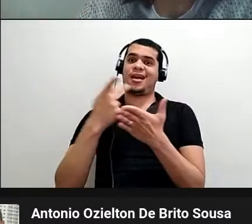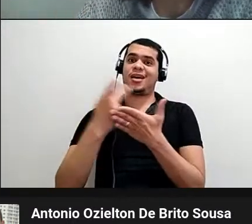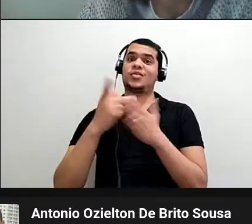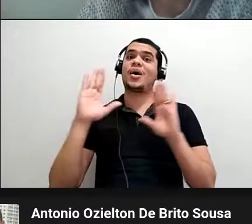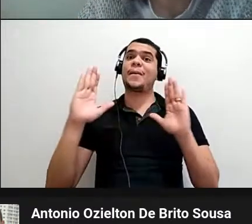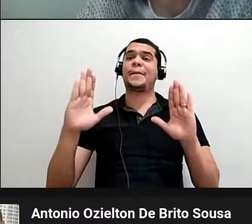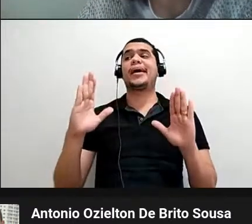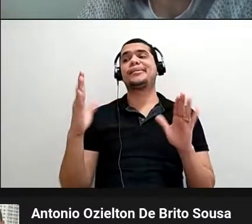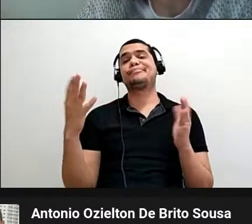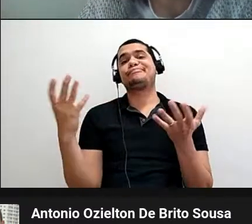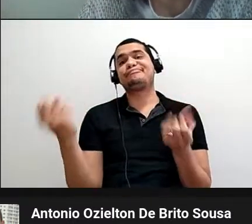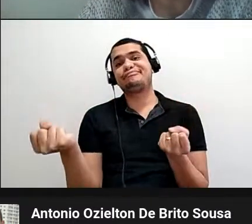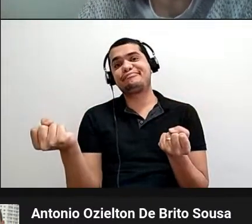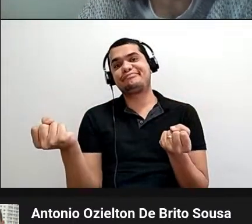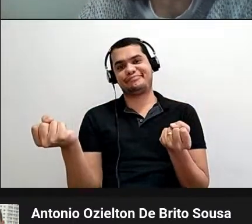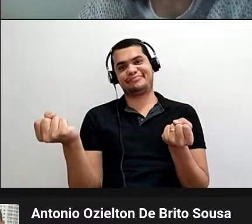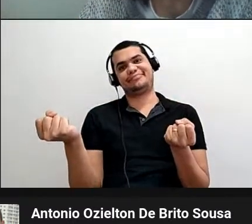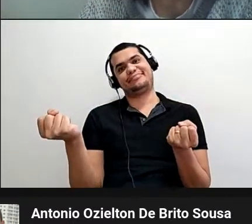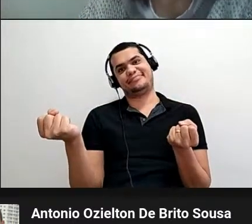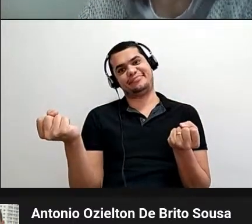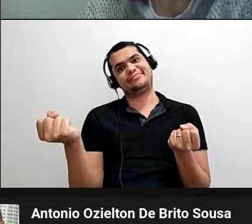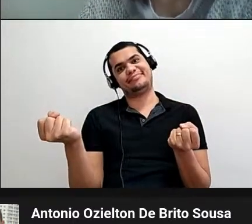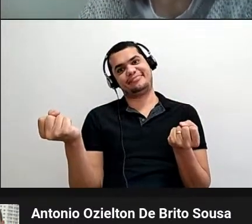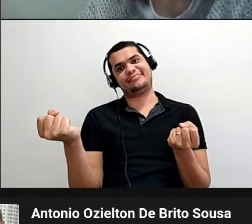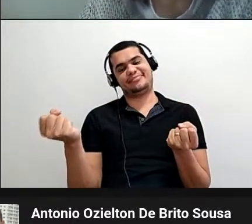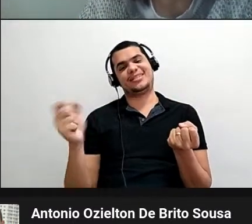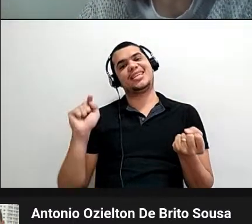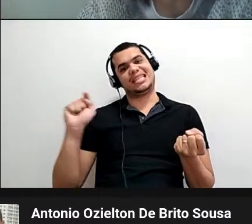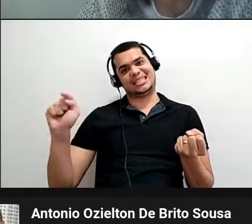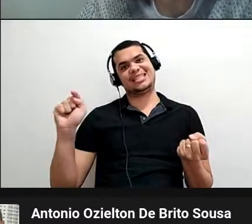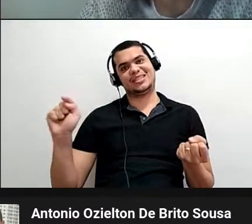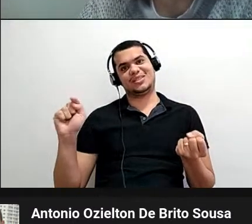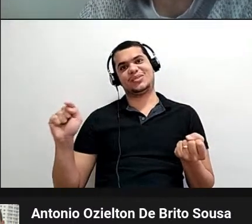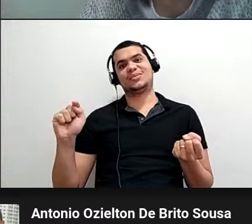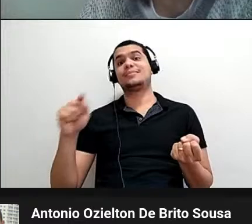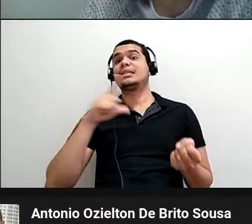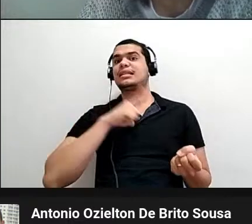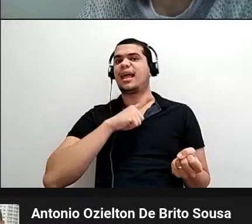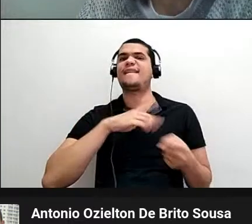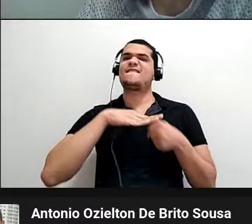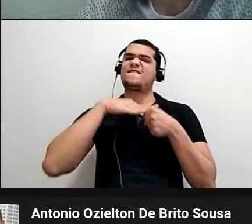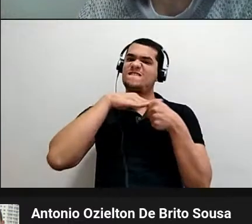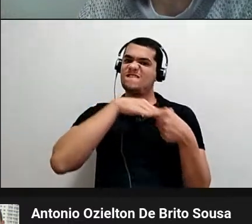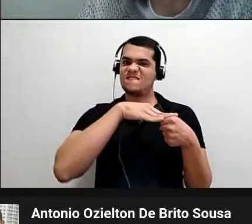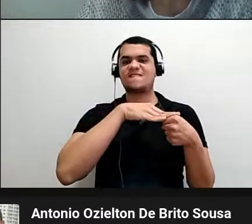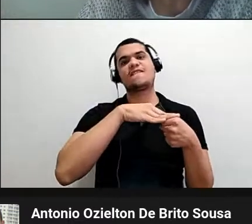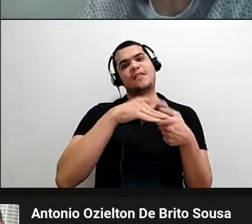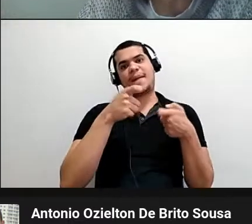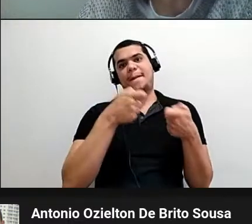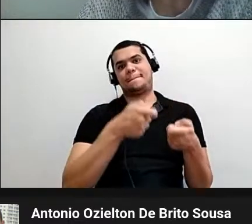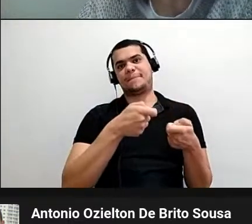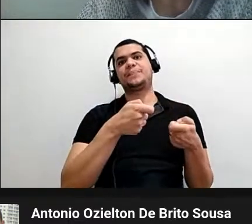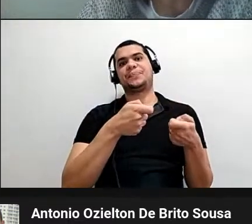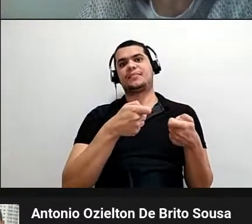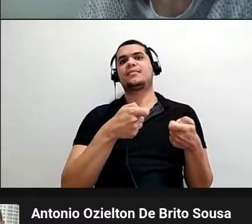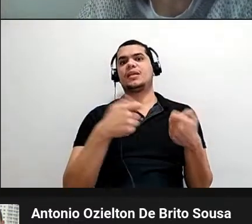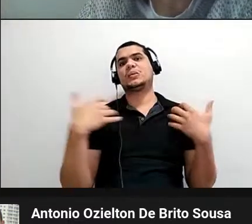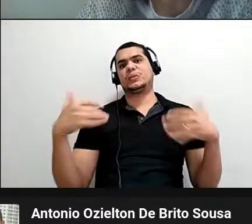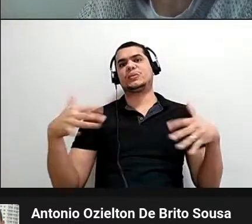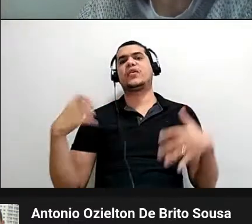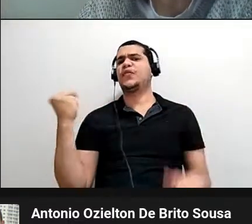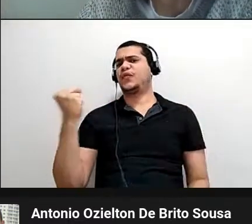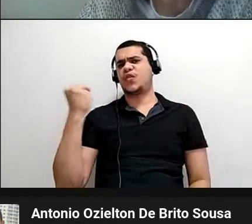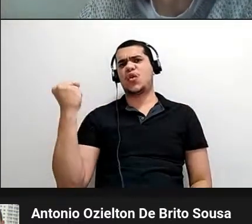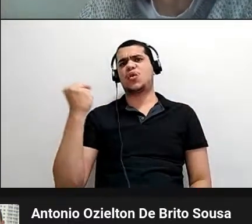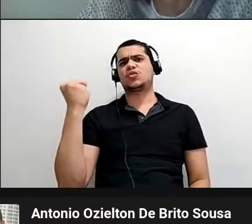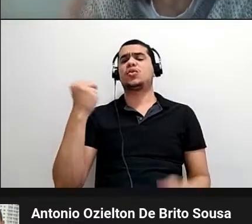se submete. Essa que é a questão, né? Então, tem uma imposição e essa imposição ela é muito forte